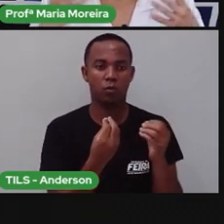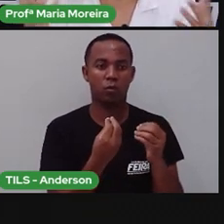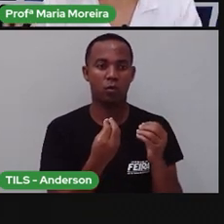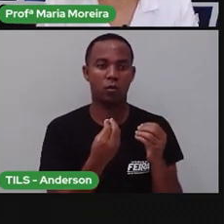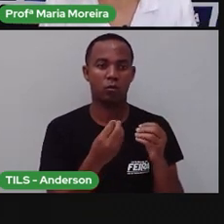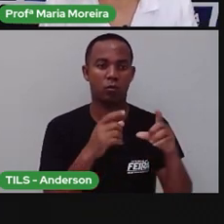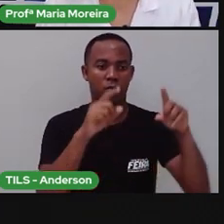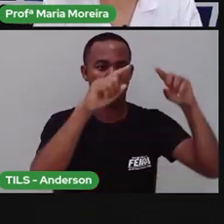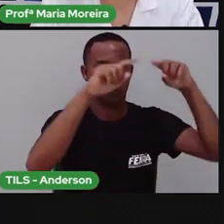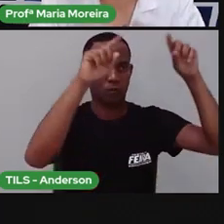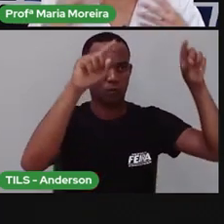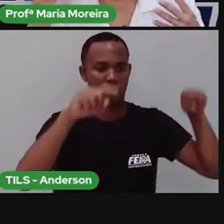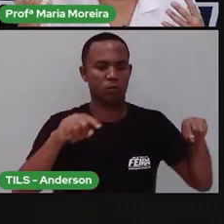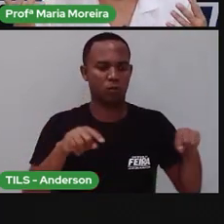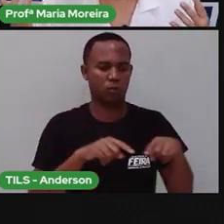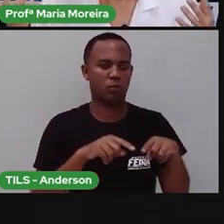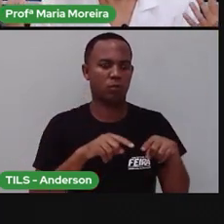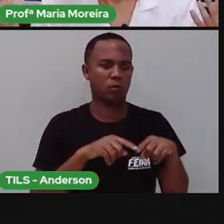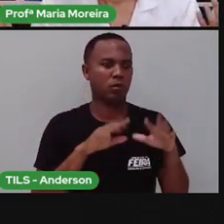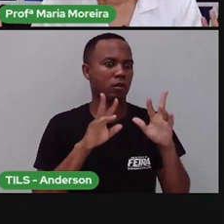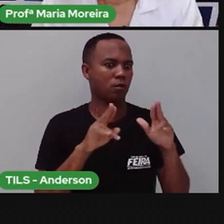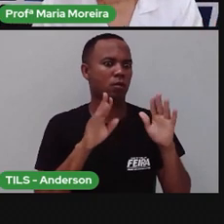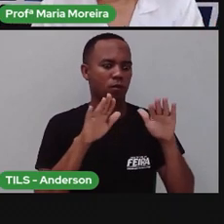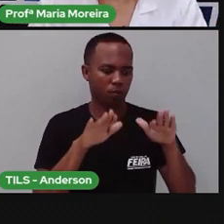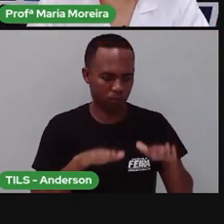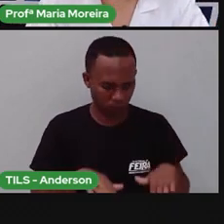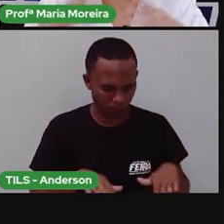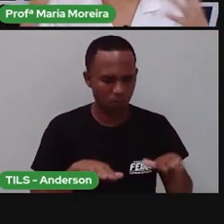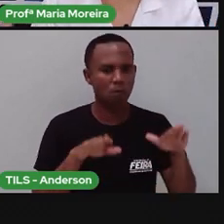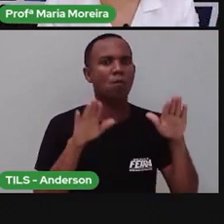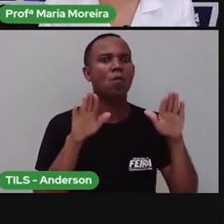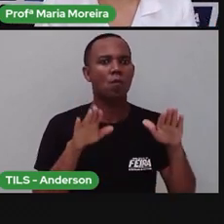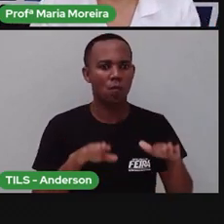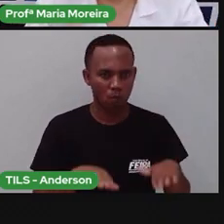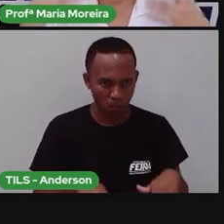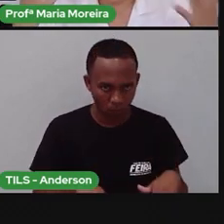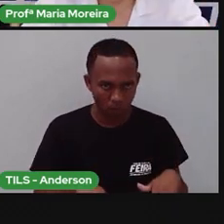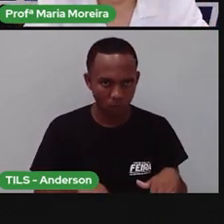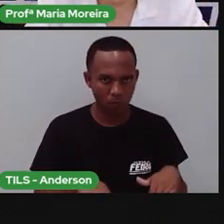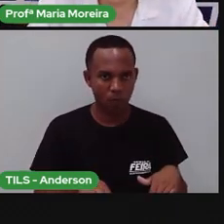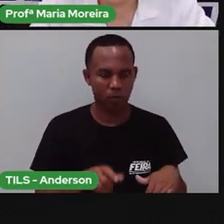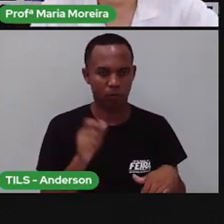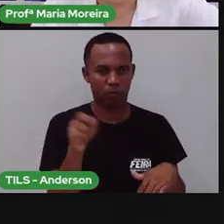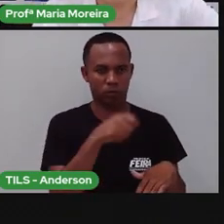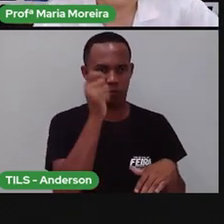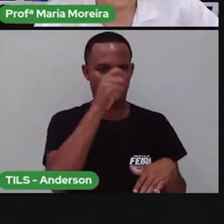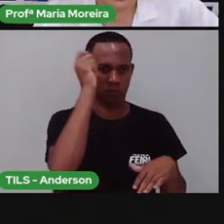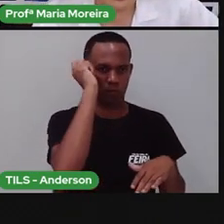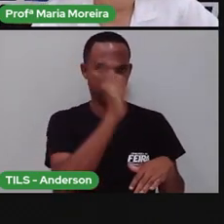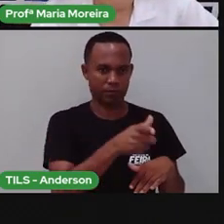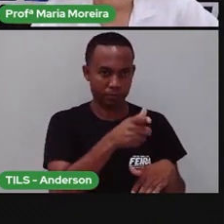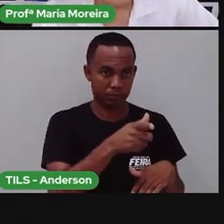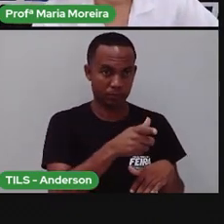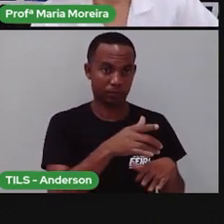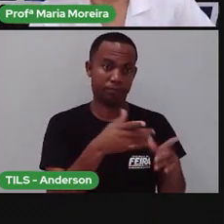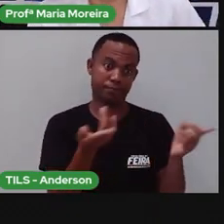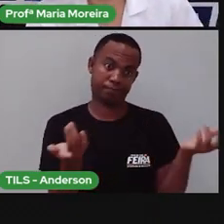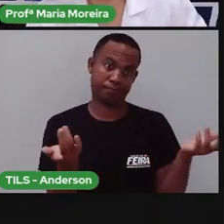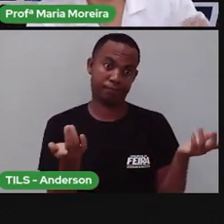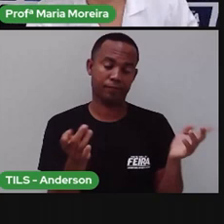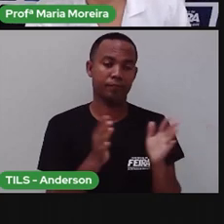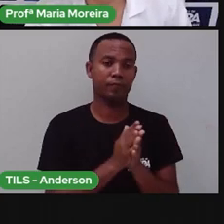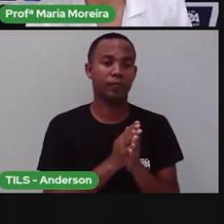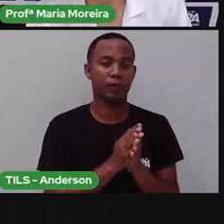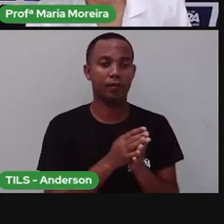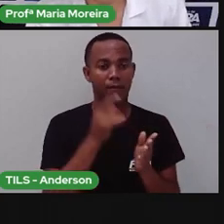representavam rituais ou algum tipo de magia que eles acreditavam naquela época. E aí,